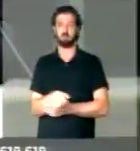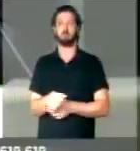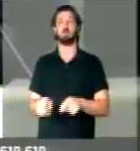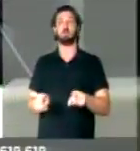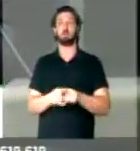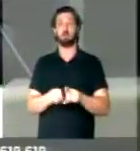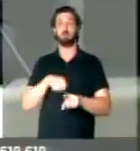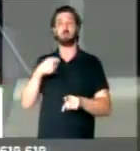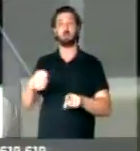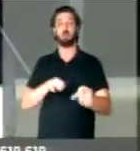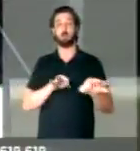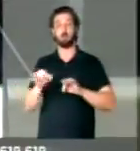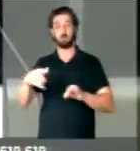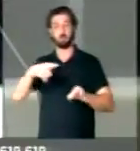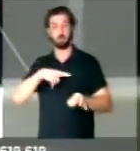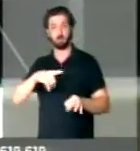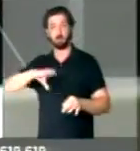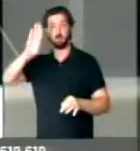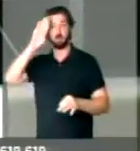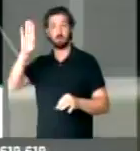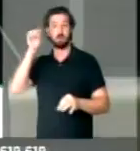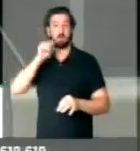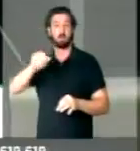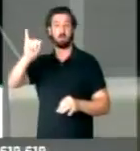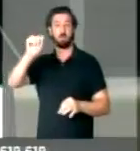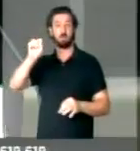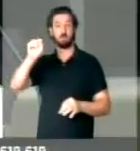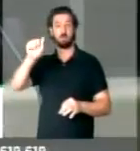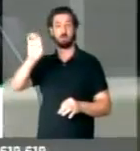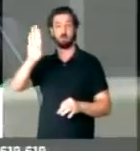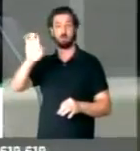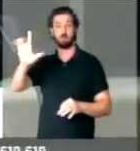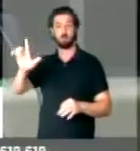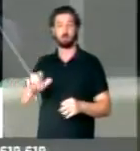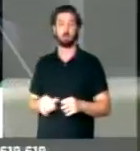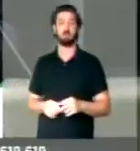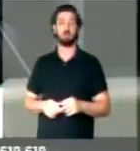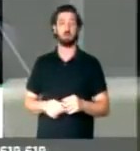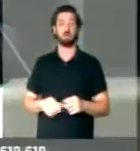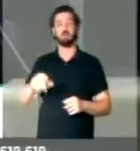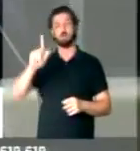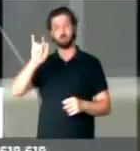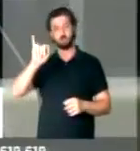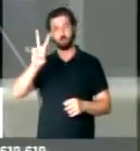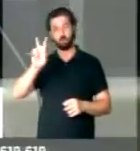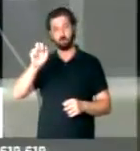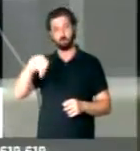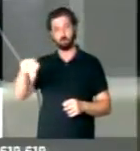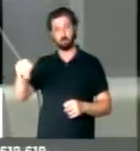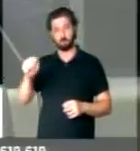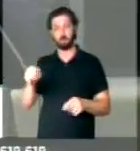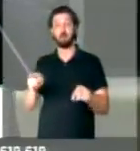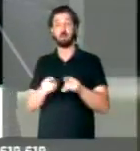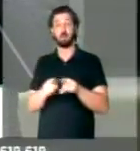estão aí na organização, principalmente a Isabel, a Dilvana e lá na Prefeitura de...